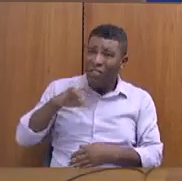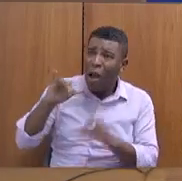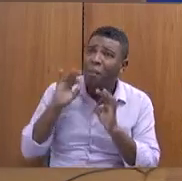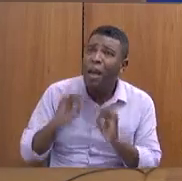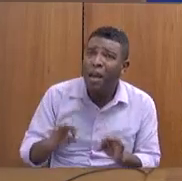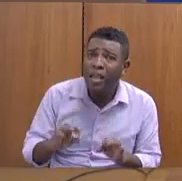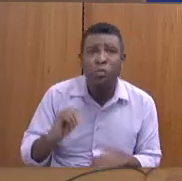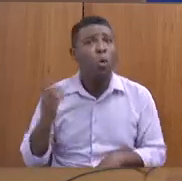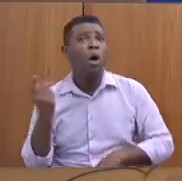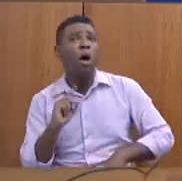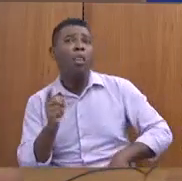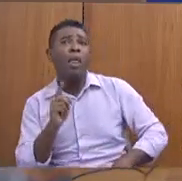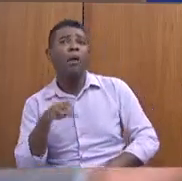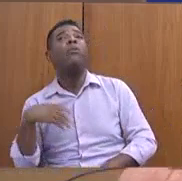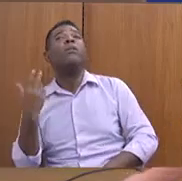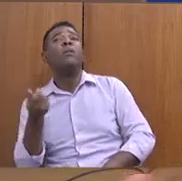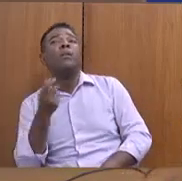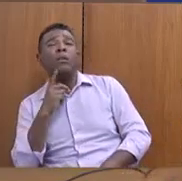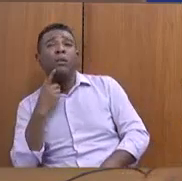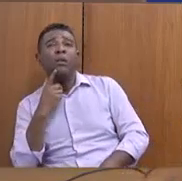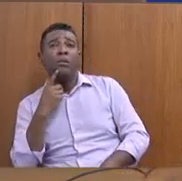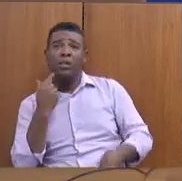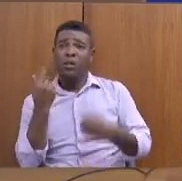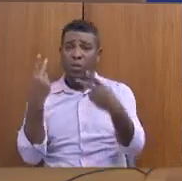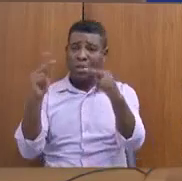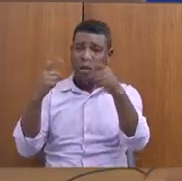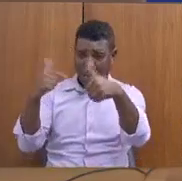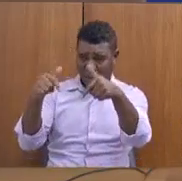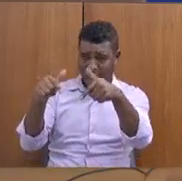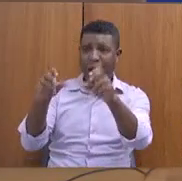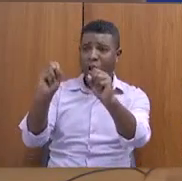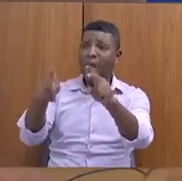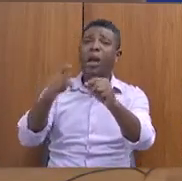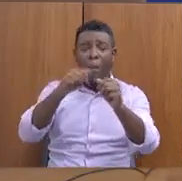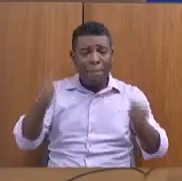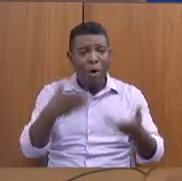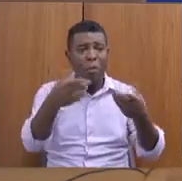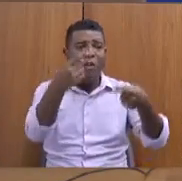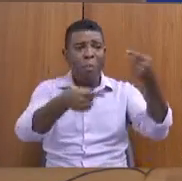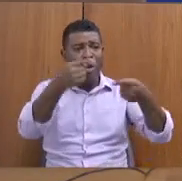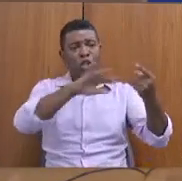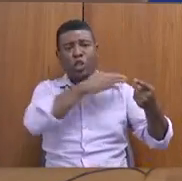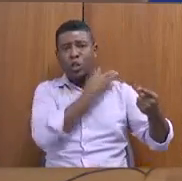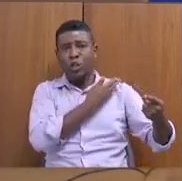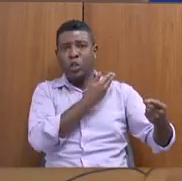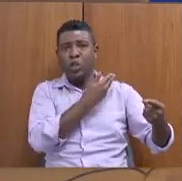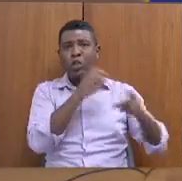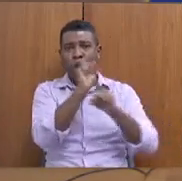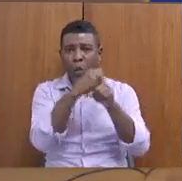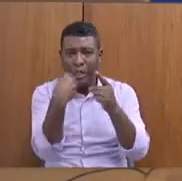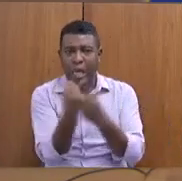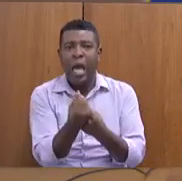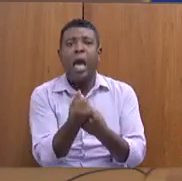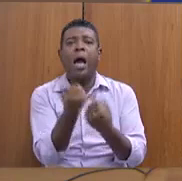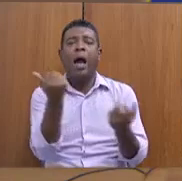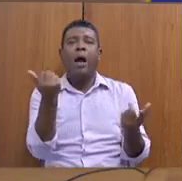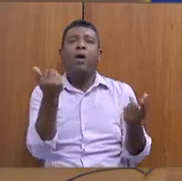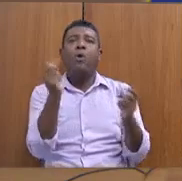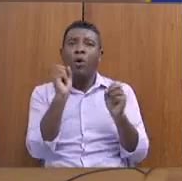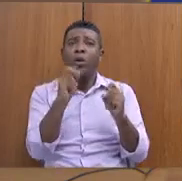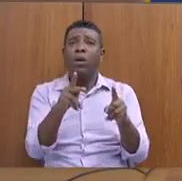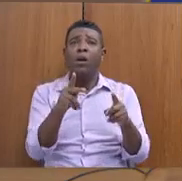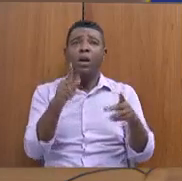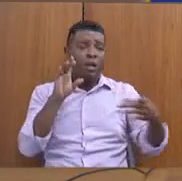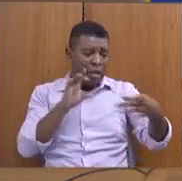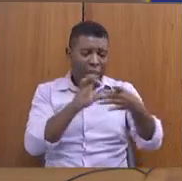assim, o trabalho da CEDES, do meu entendimento, é esse, sim, de promover a política social, a integração com os municípios, mas também